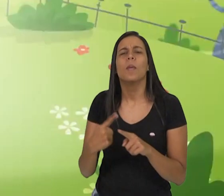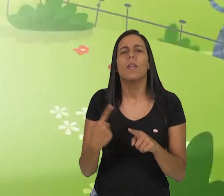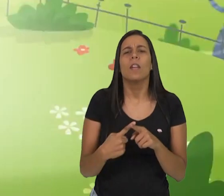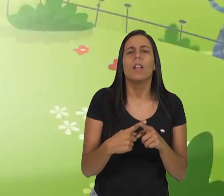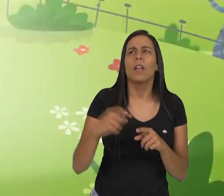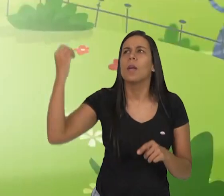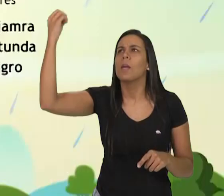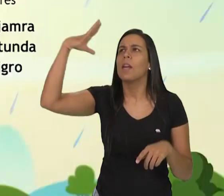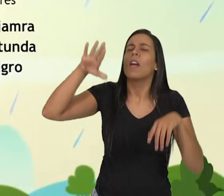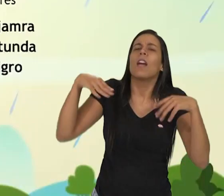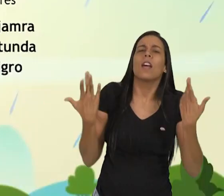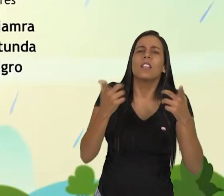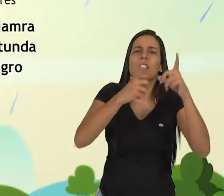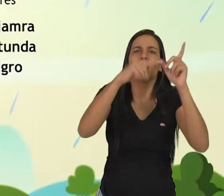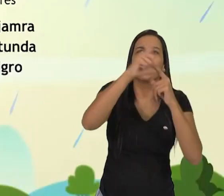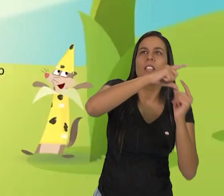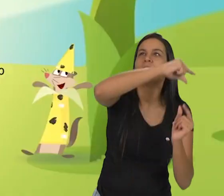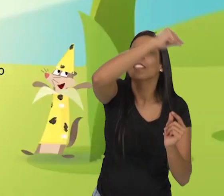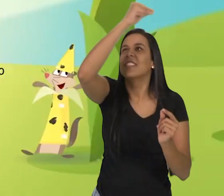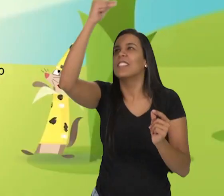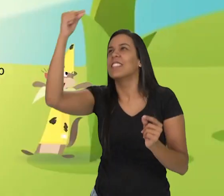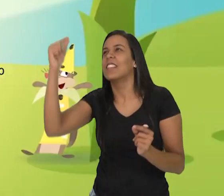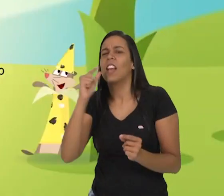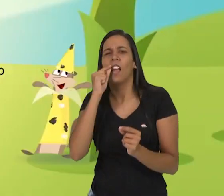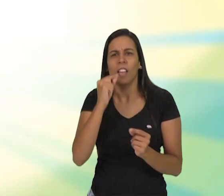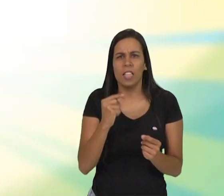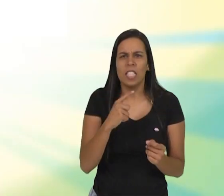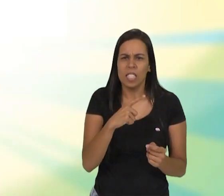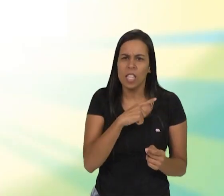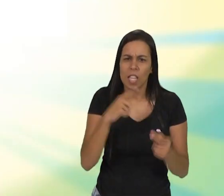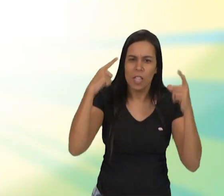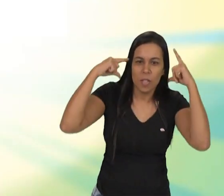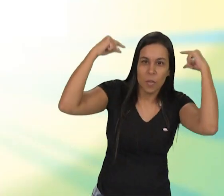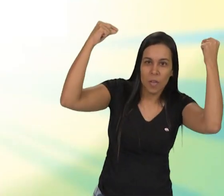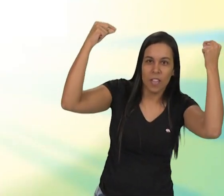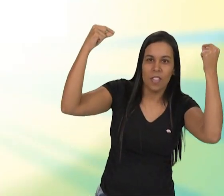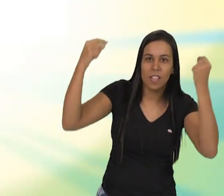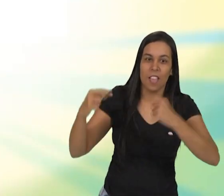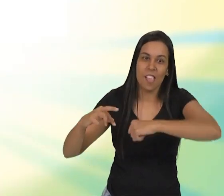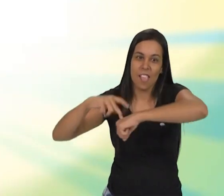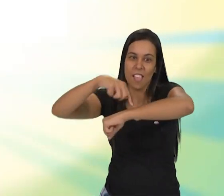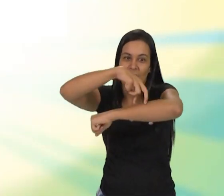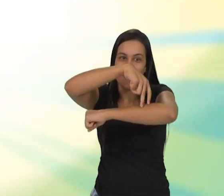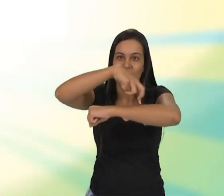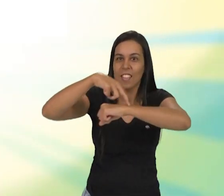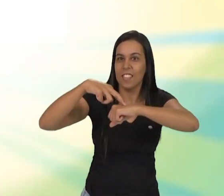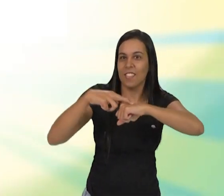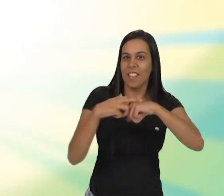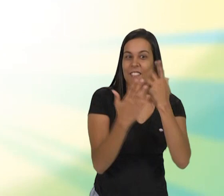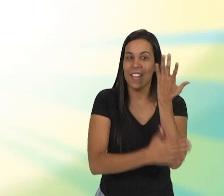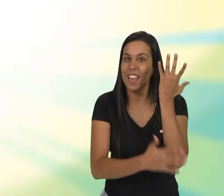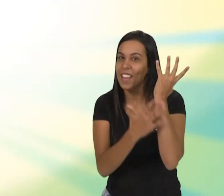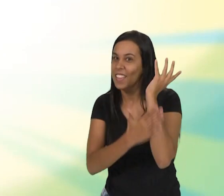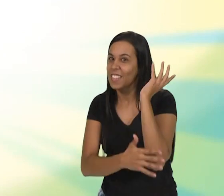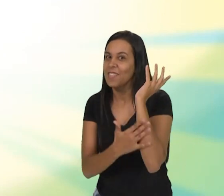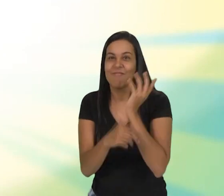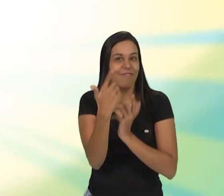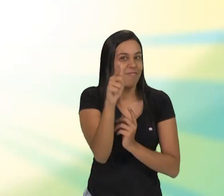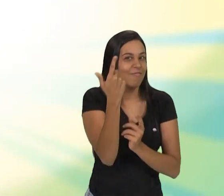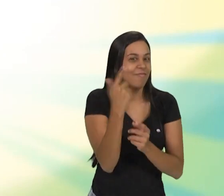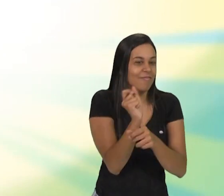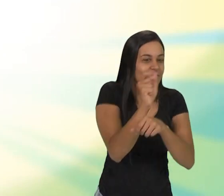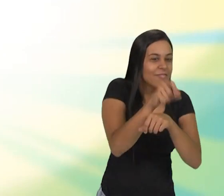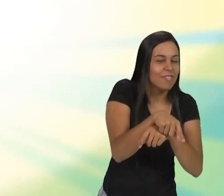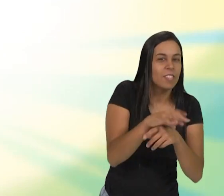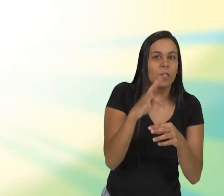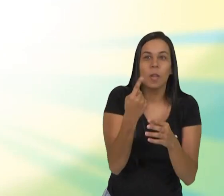Porque a luz acende, cadê a estrela cadente? Porque a gente perde dente, será que existe doente? Dá pra andar de trás pra frente,